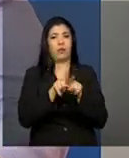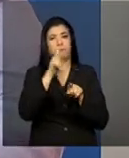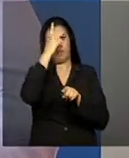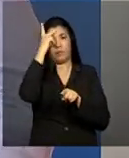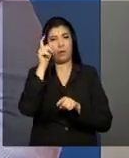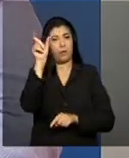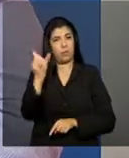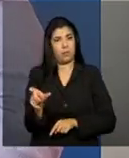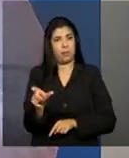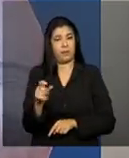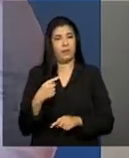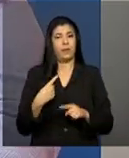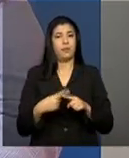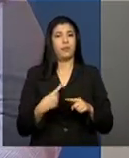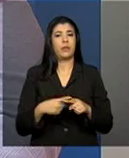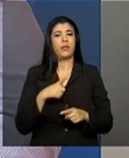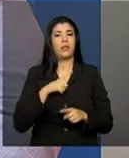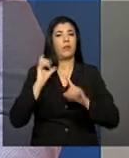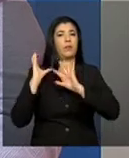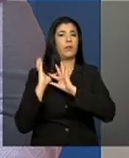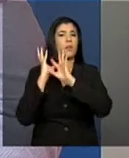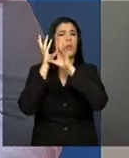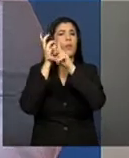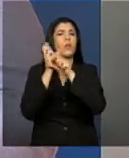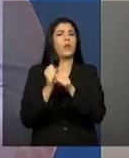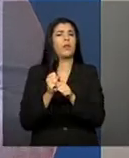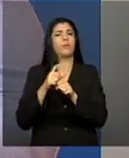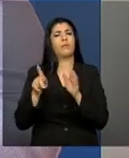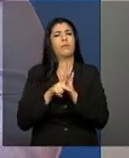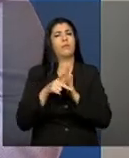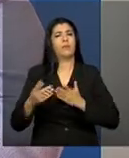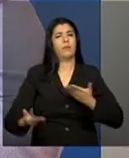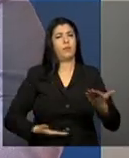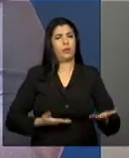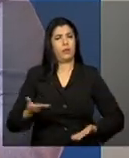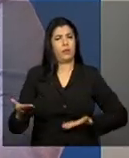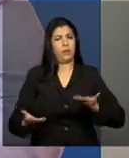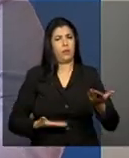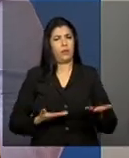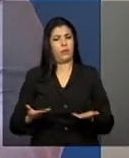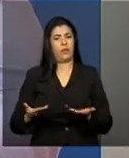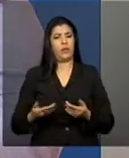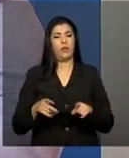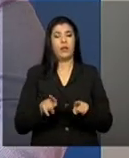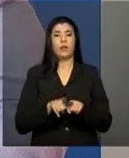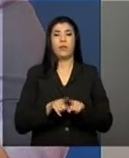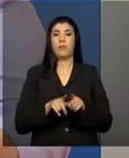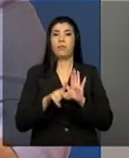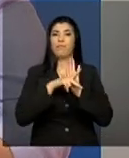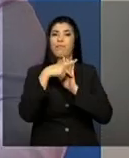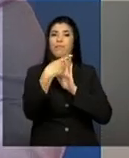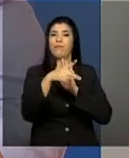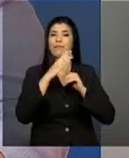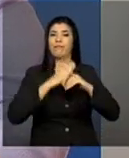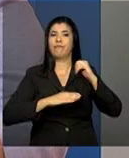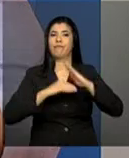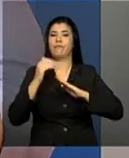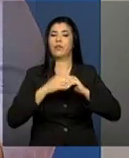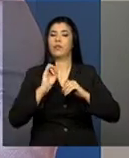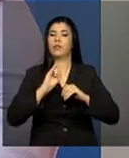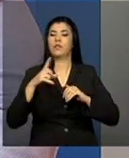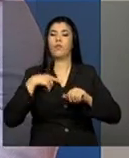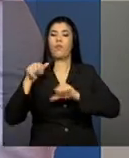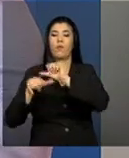de você ter uma memória do atendimento, uma questão dos profissionais, da alteração de